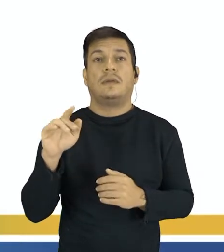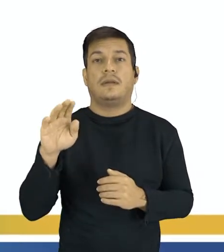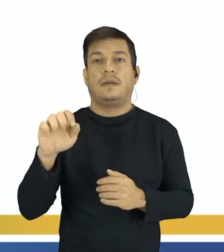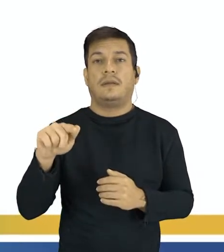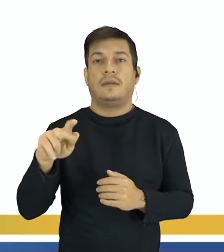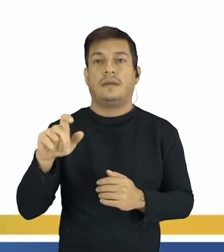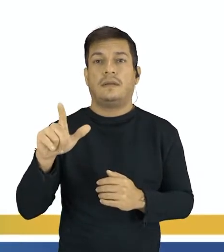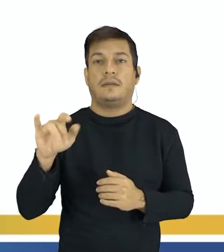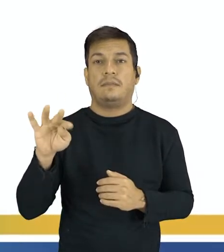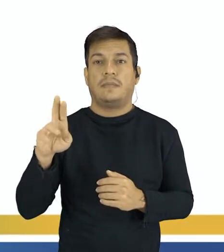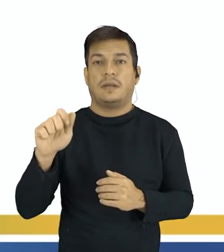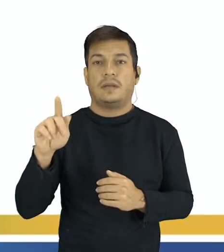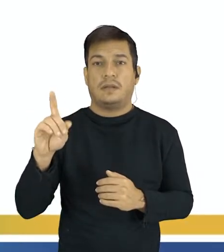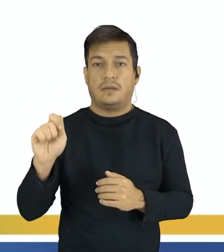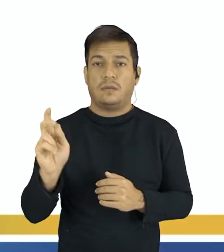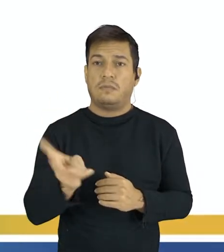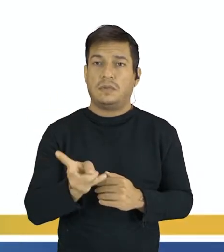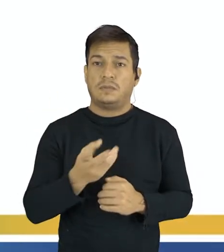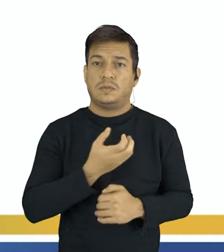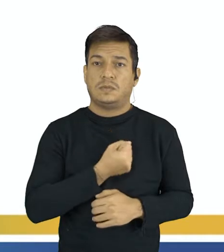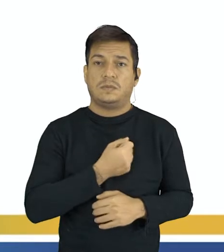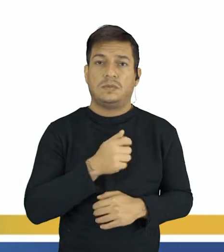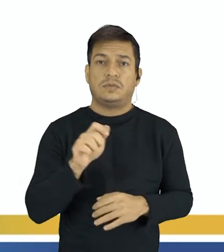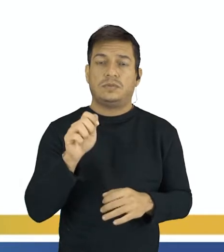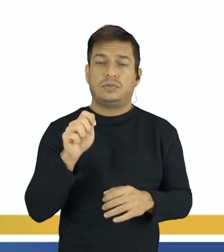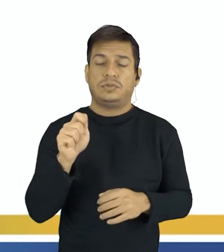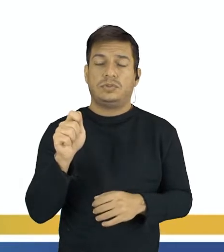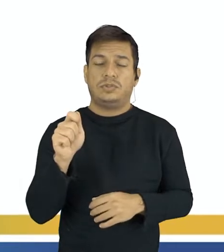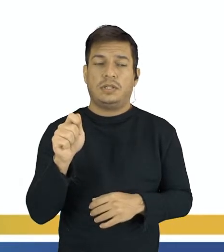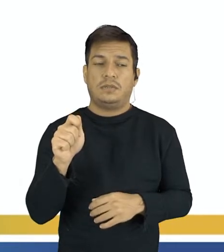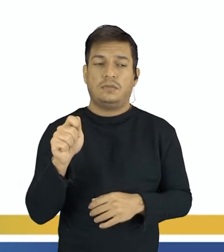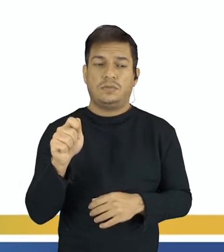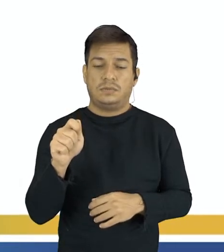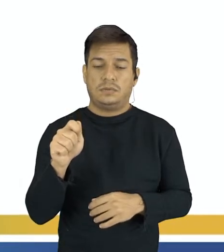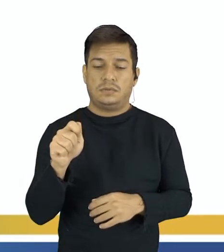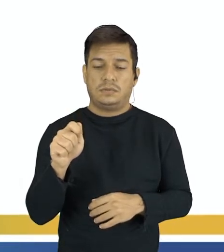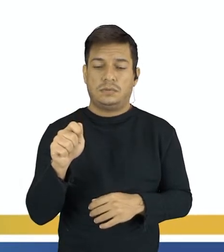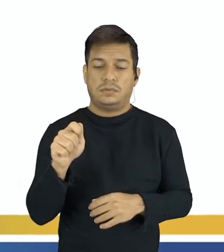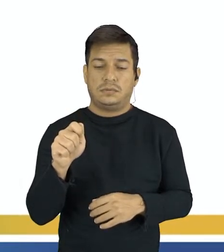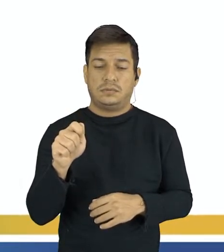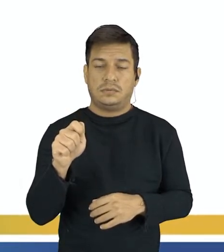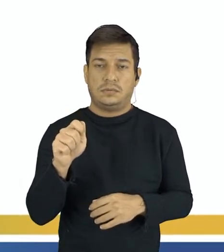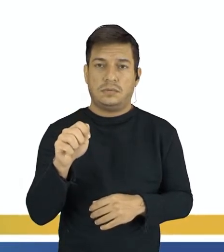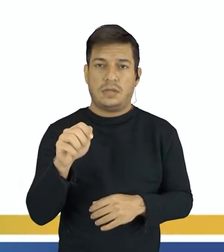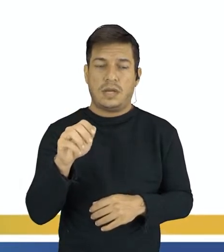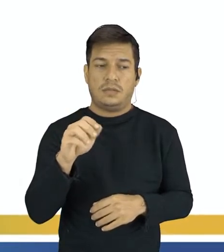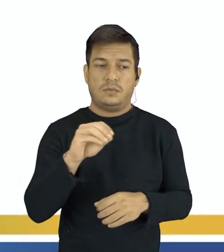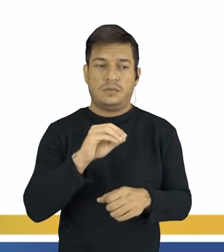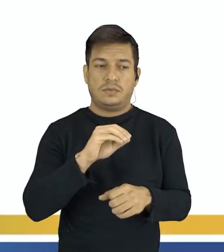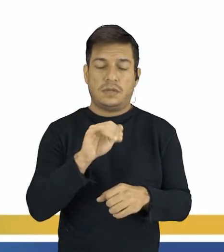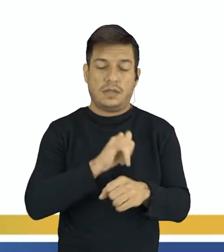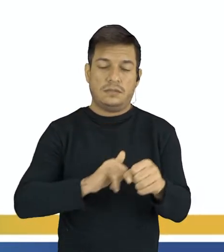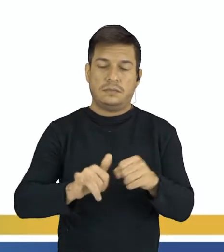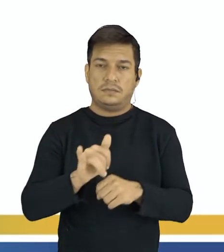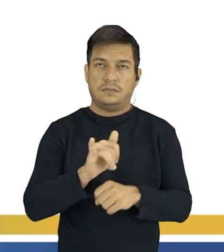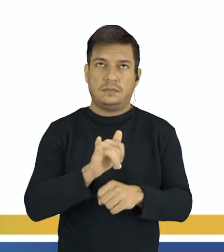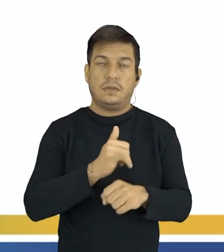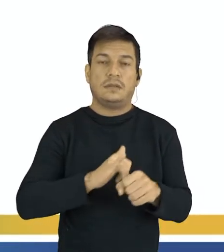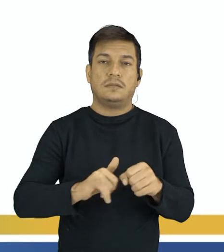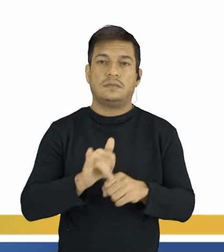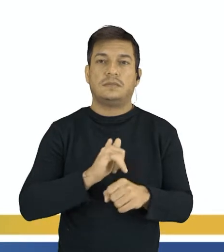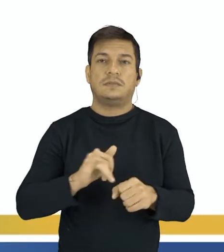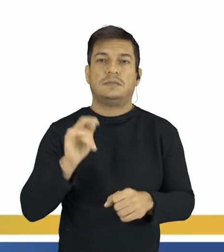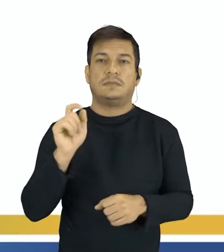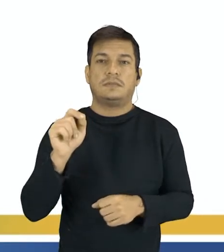tornar equilibrada? O mesmo número de átomos dos elementos químicos que estão presentes nas substâncias no reagente